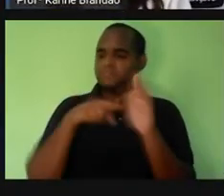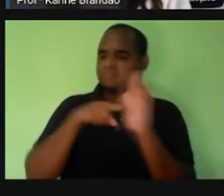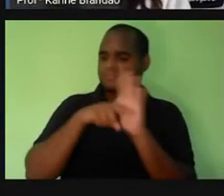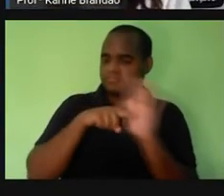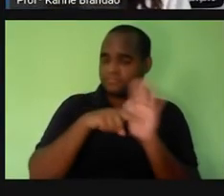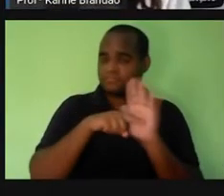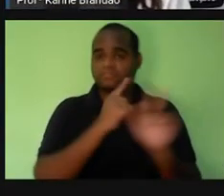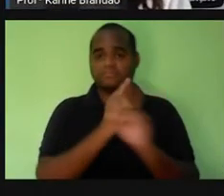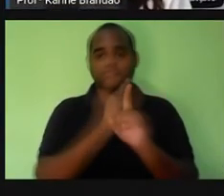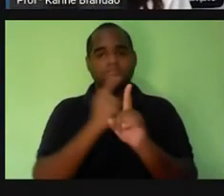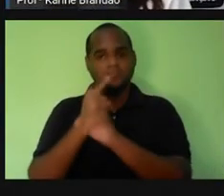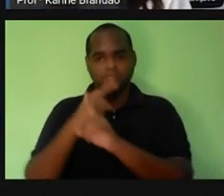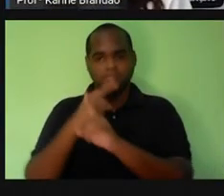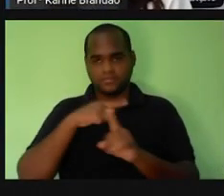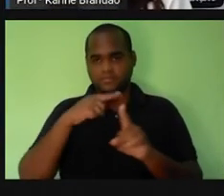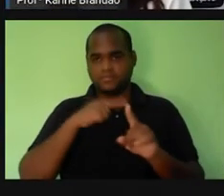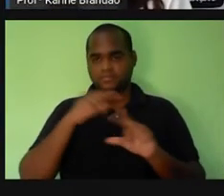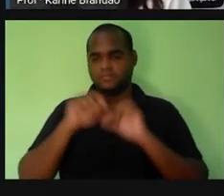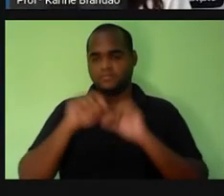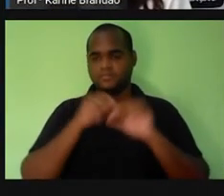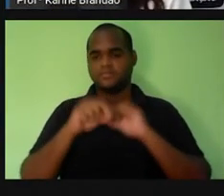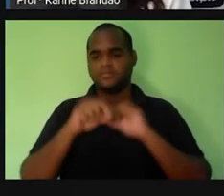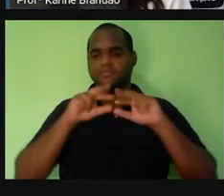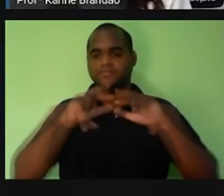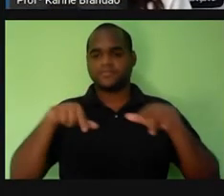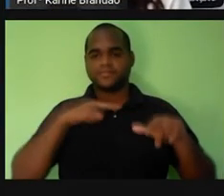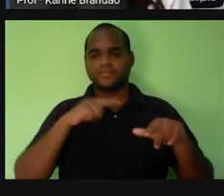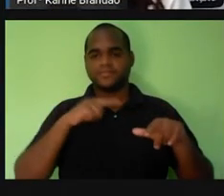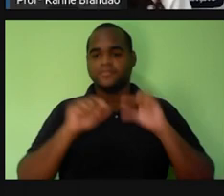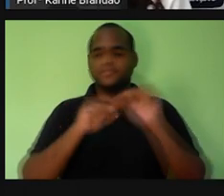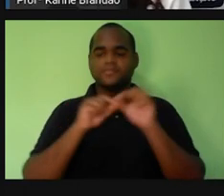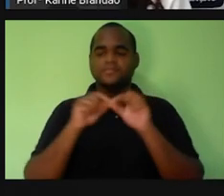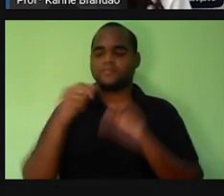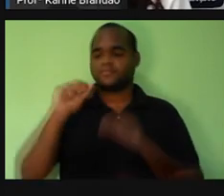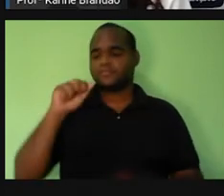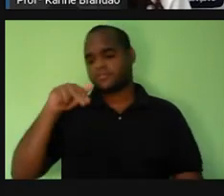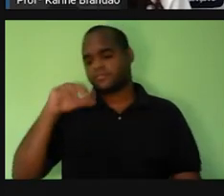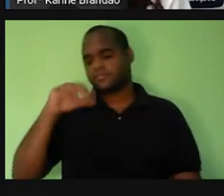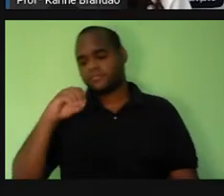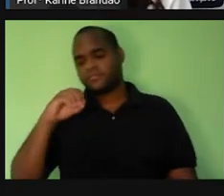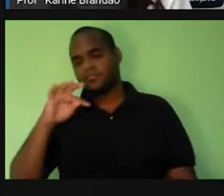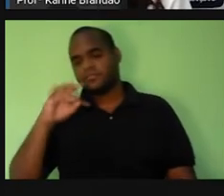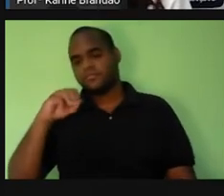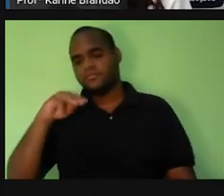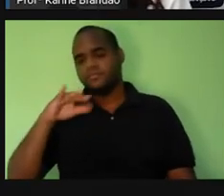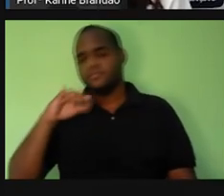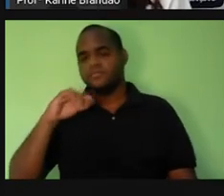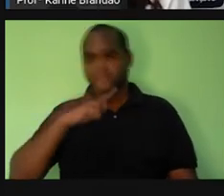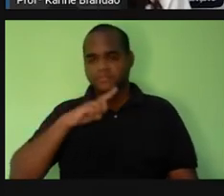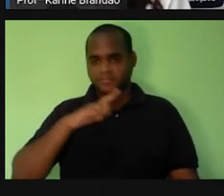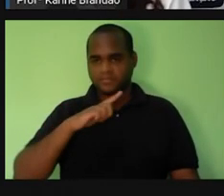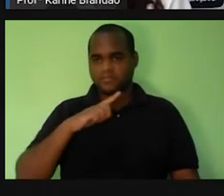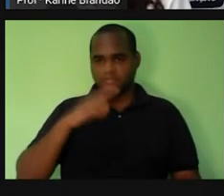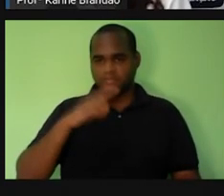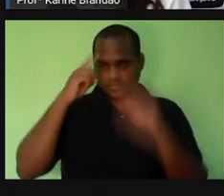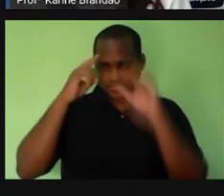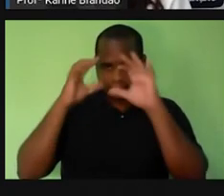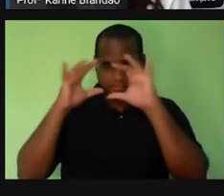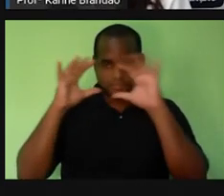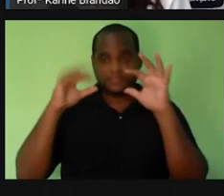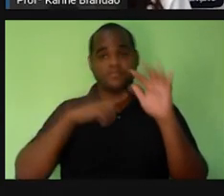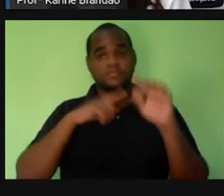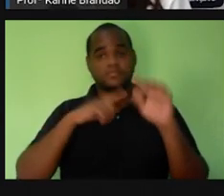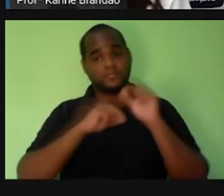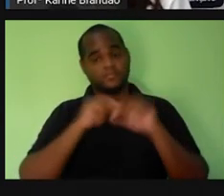aqui é um atlas certo? De anatomia que a gente vai pode conhecer um pouco sobre a cabeça né? E